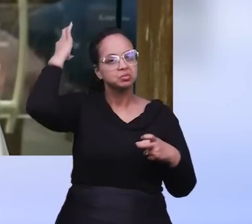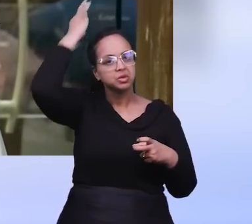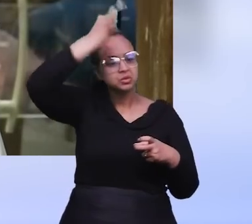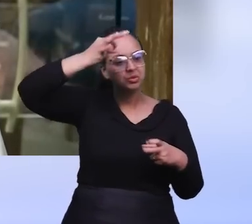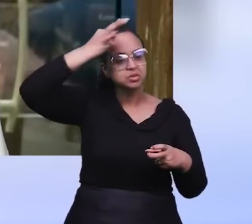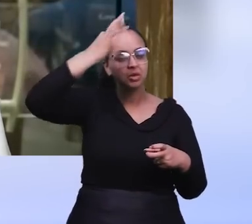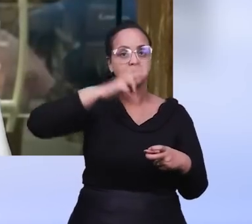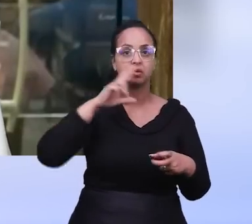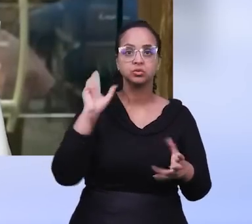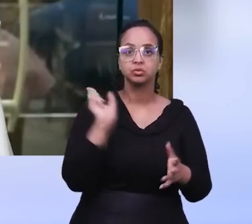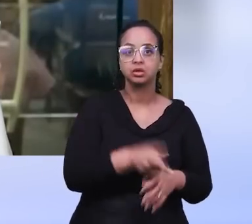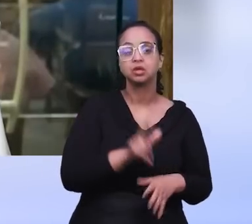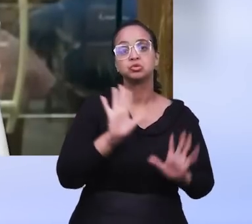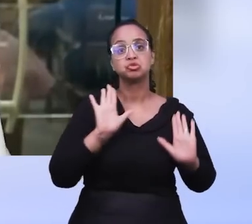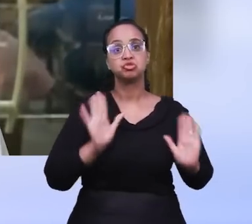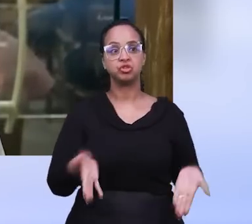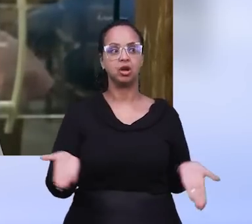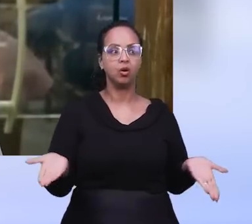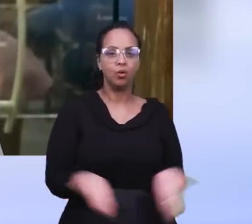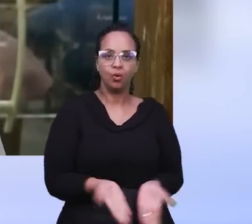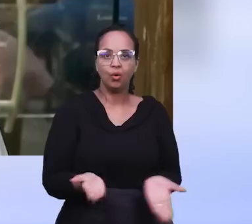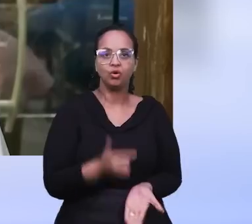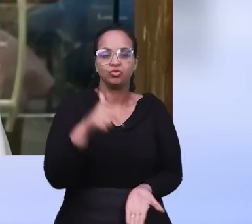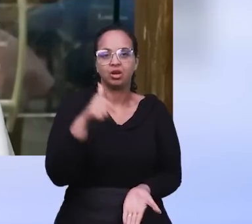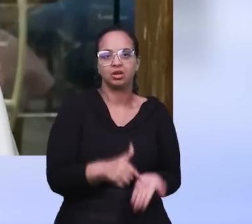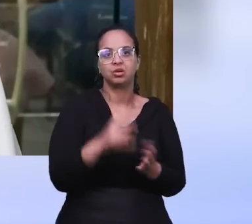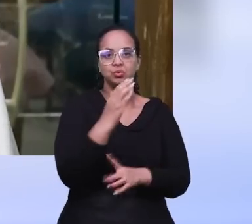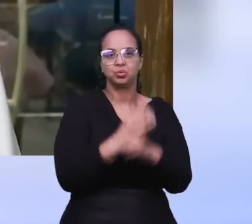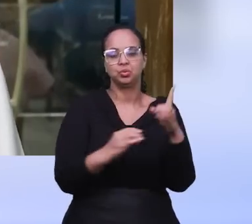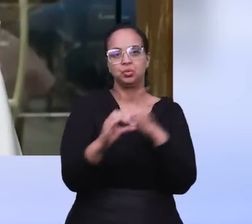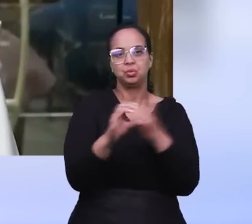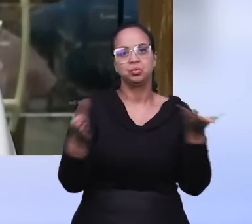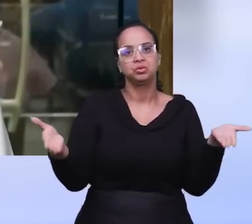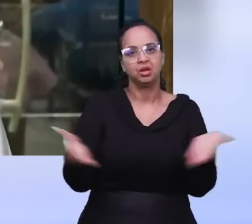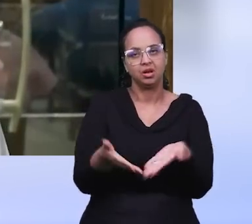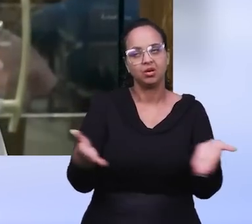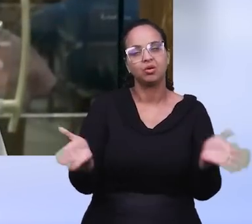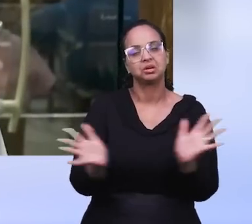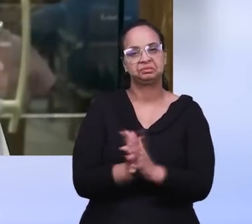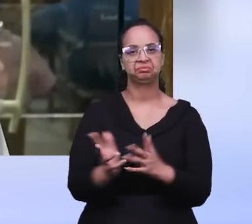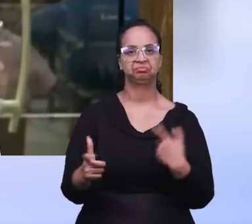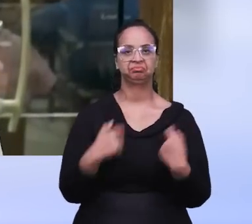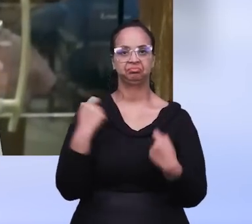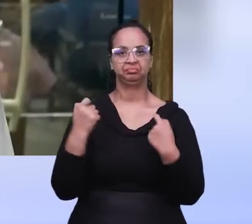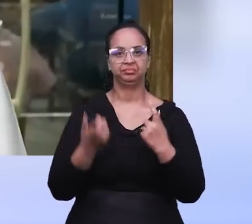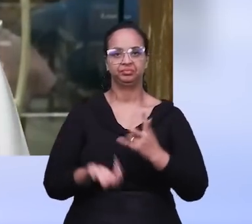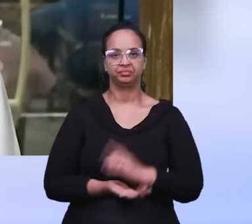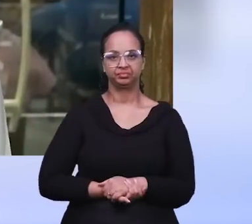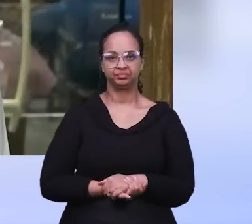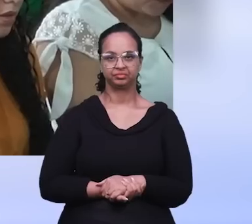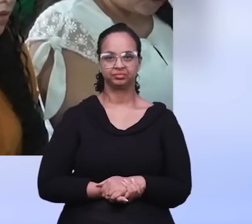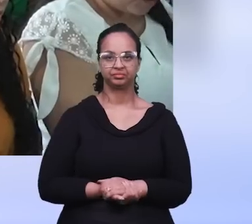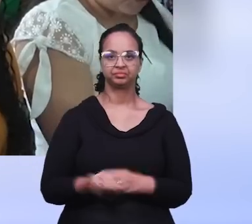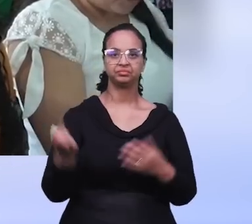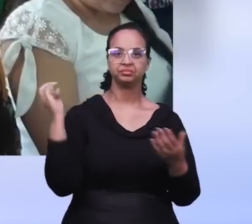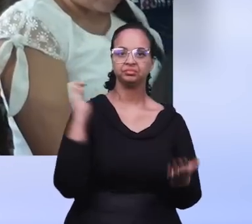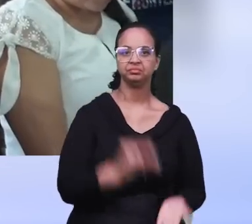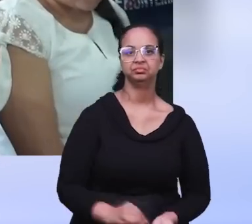dons espirituais. E o resultado nós já estamos tendo hoje mesmo, neste culto está sendo realizado agora, e o nome do Senhor está sendo glorificado.